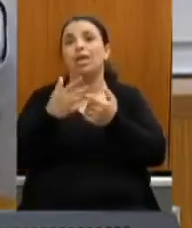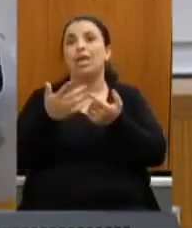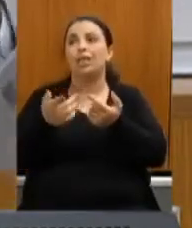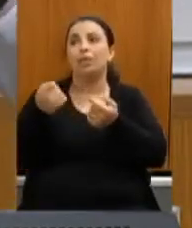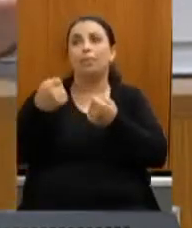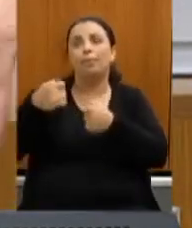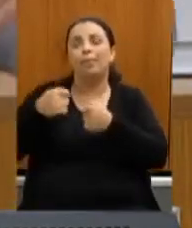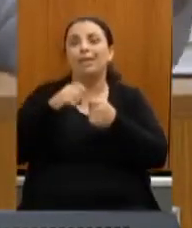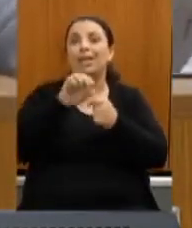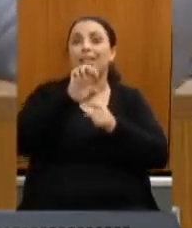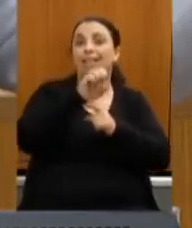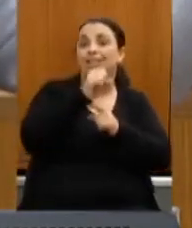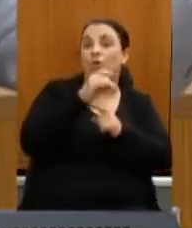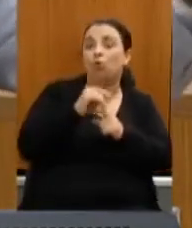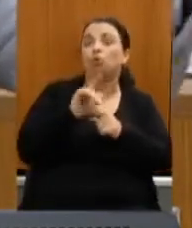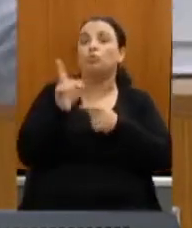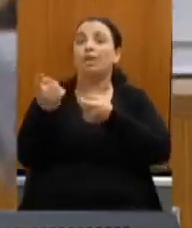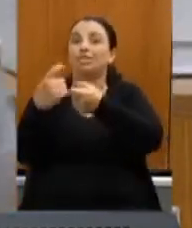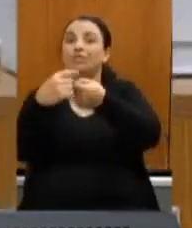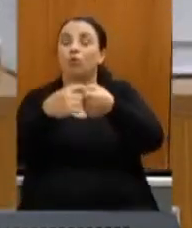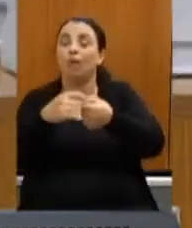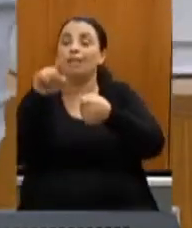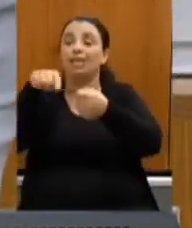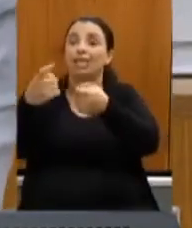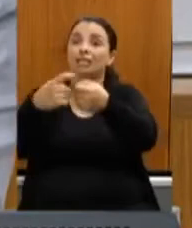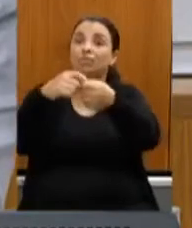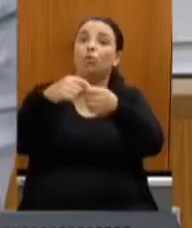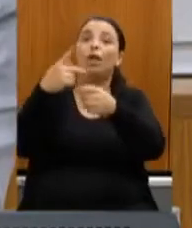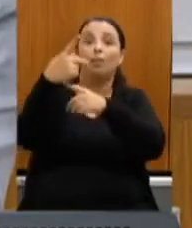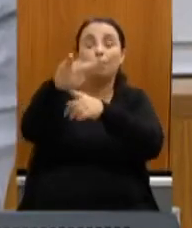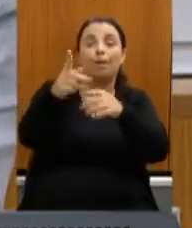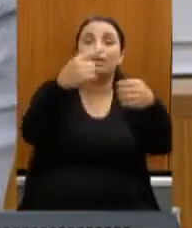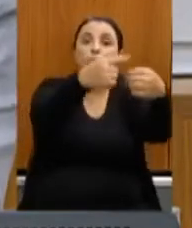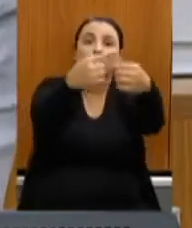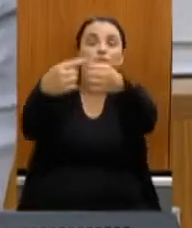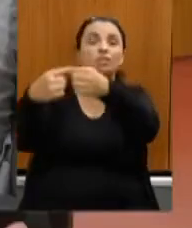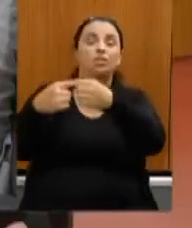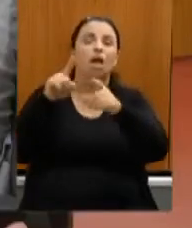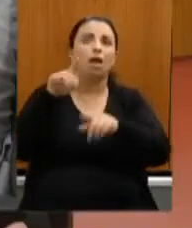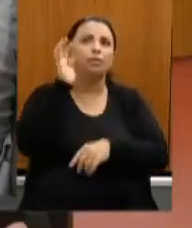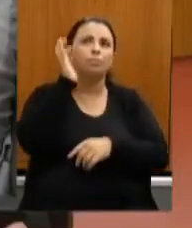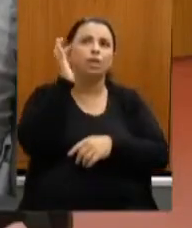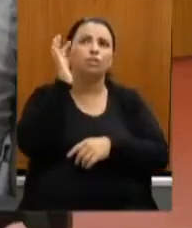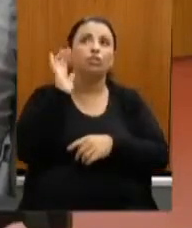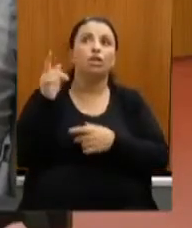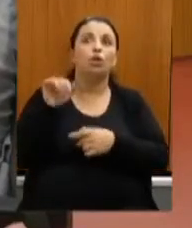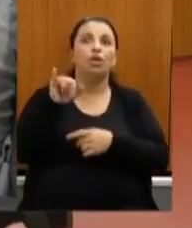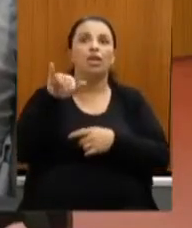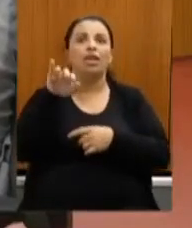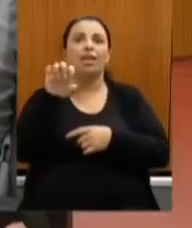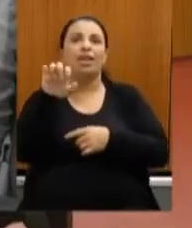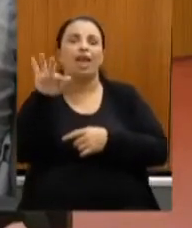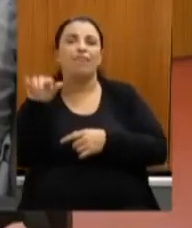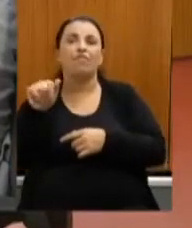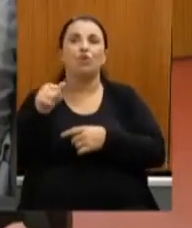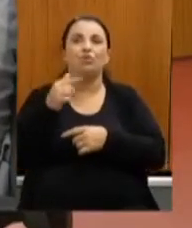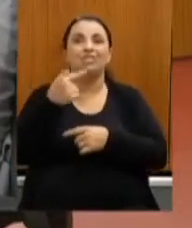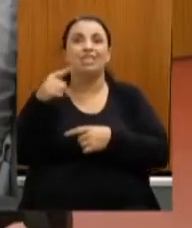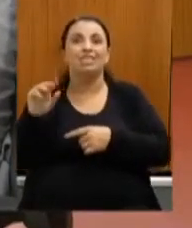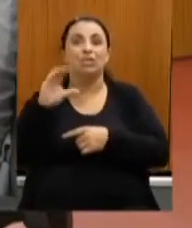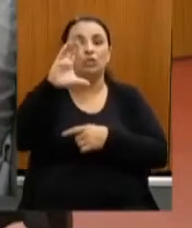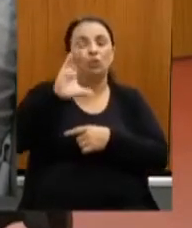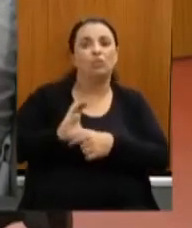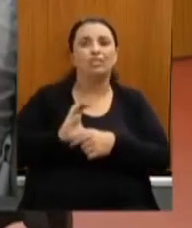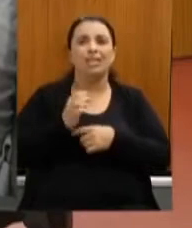e das vinculadas para os municípios você imagina o que acontece o IEFA com mais de 700 conselhos e 600 fundos de patrimônio